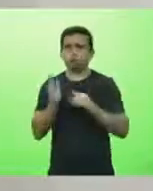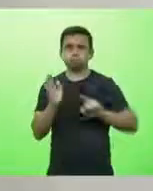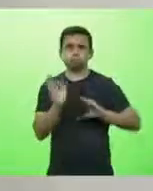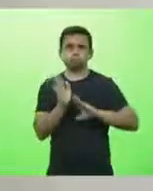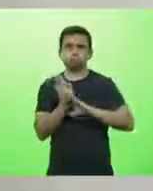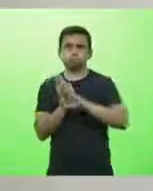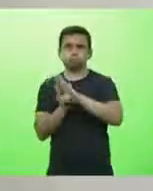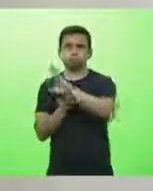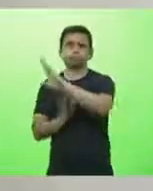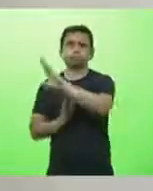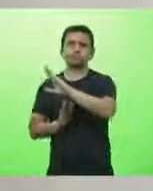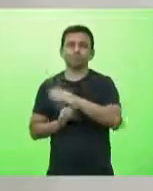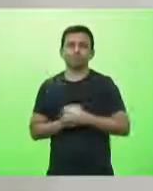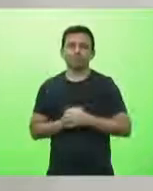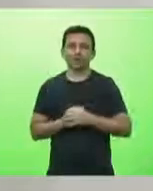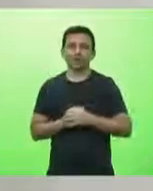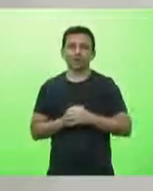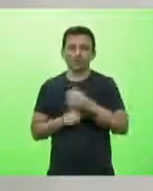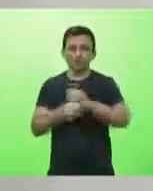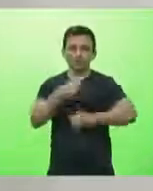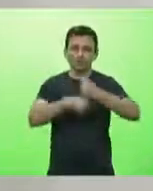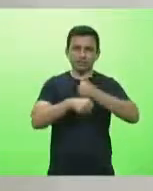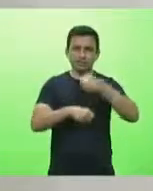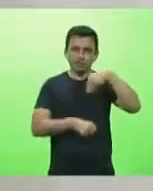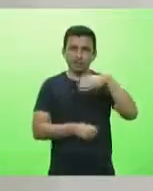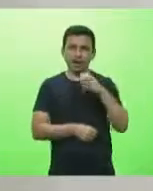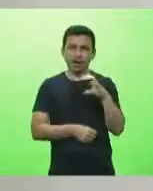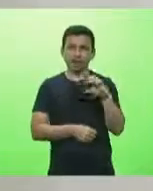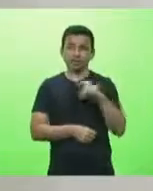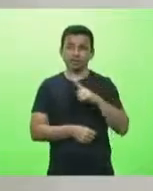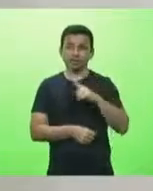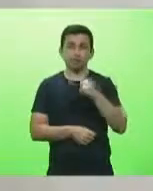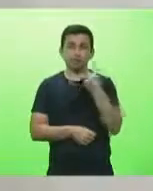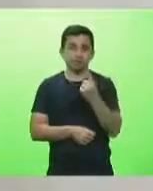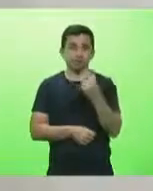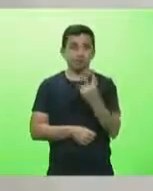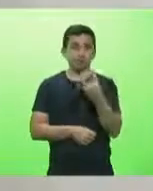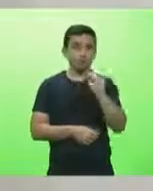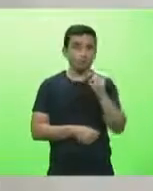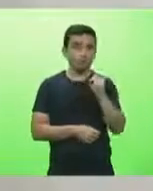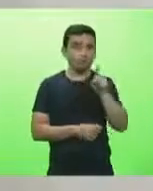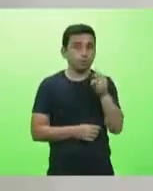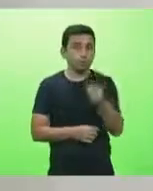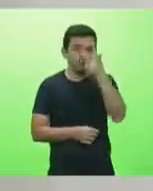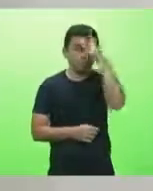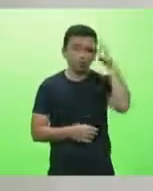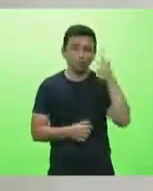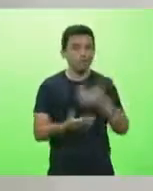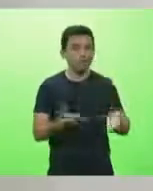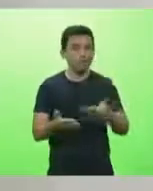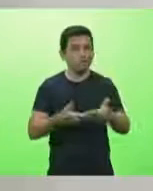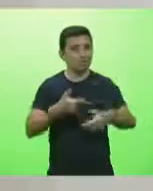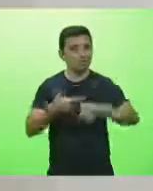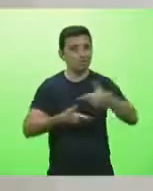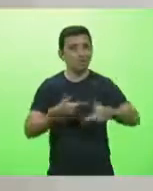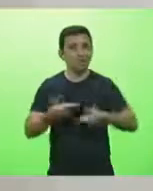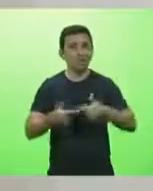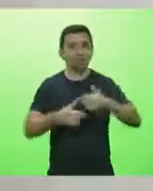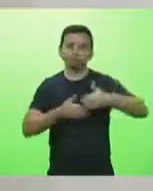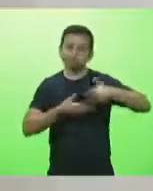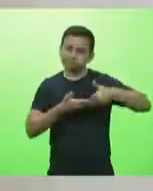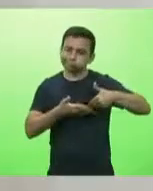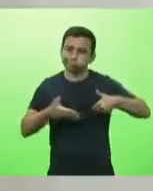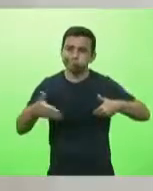matéria do ano passado mostra que em março do ano passado eram 148 mil pessoas desempregadas. Passou algum tempo,